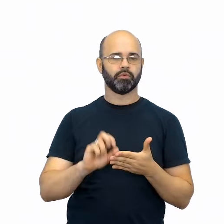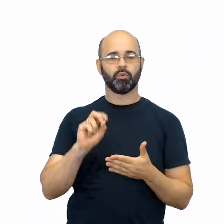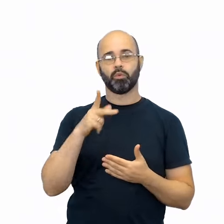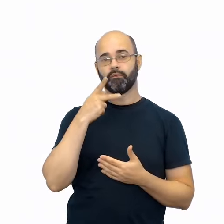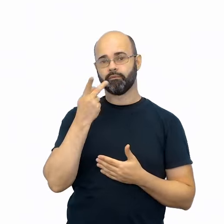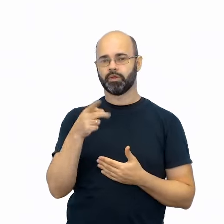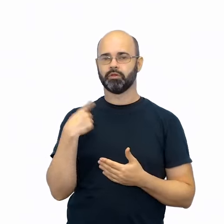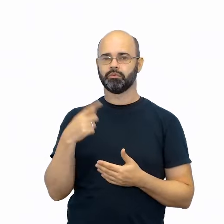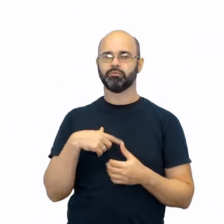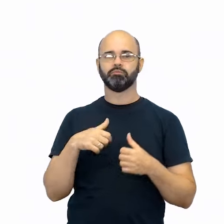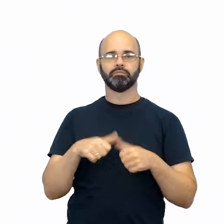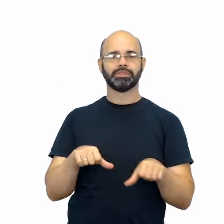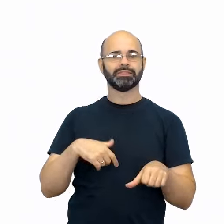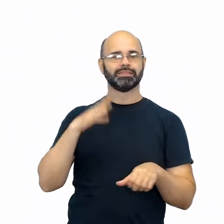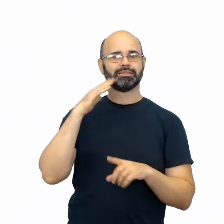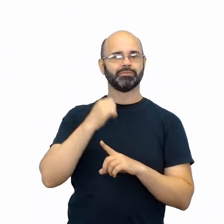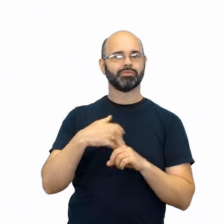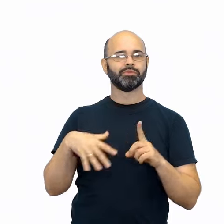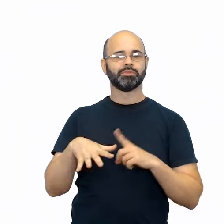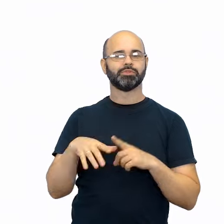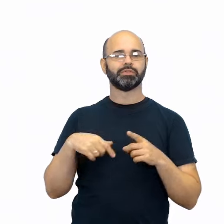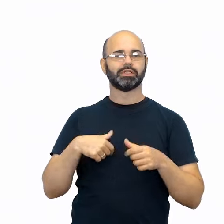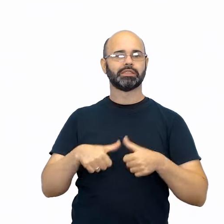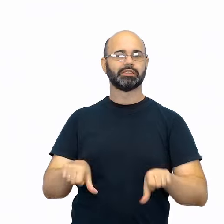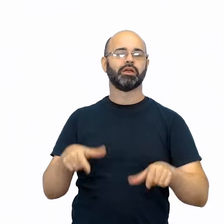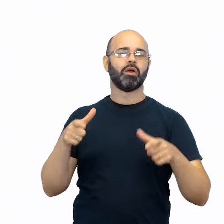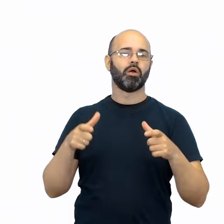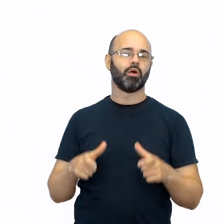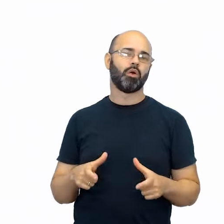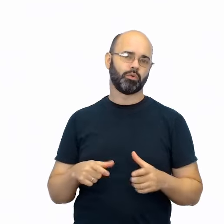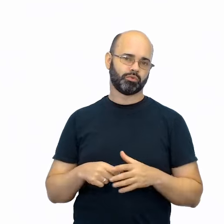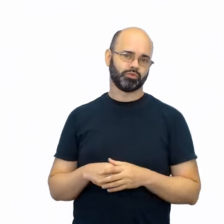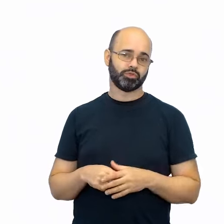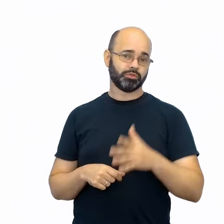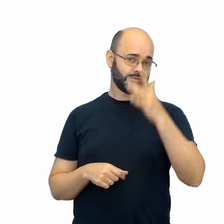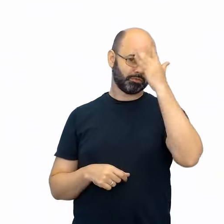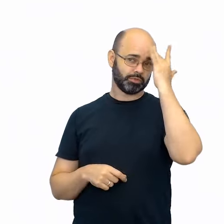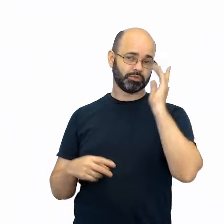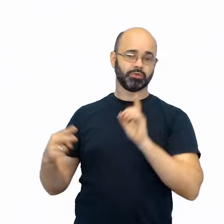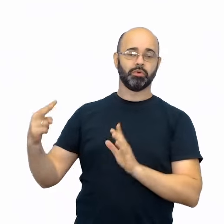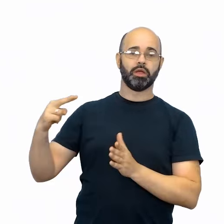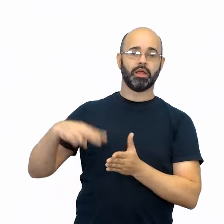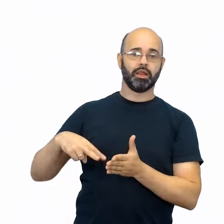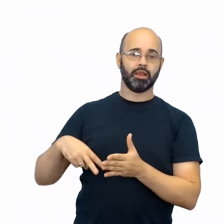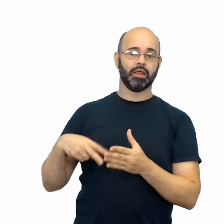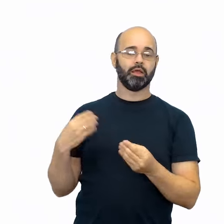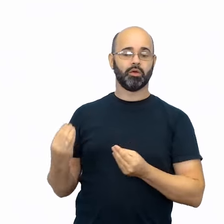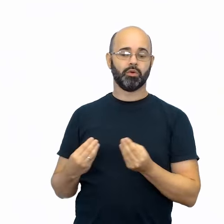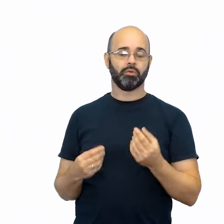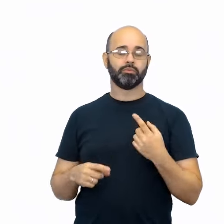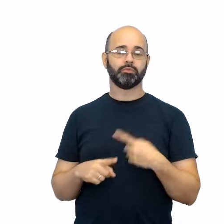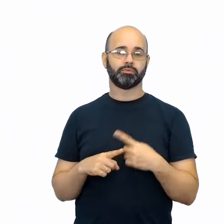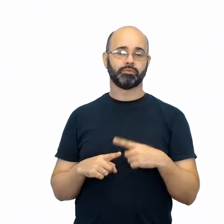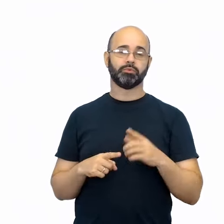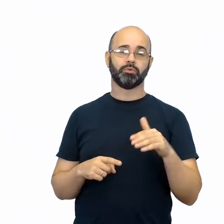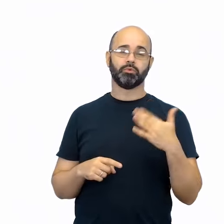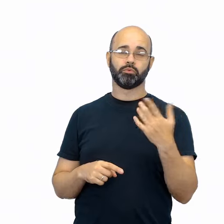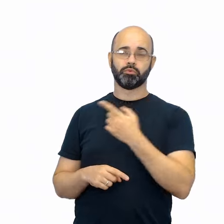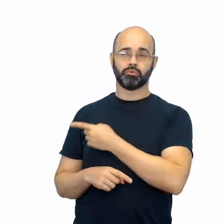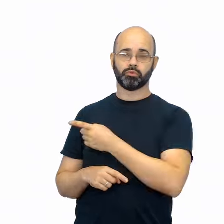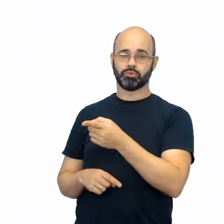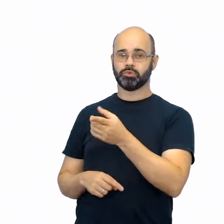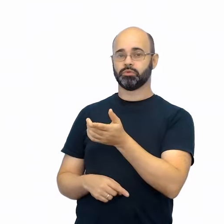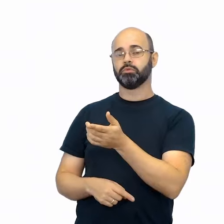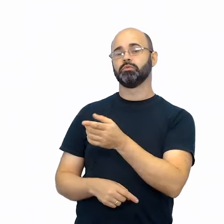social ocupado por quem nos lê e ouve. Quando nossos estudantes escrevem